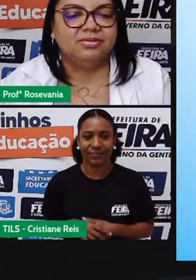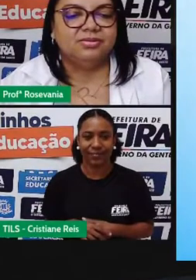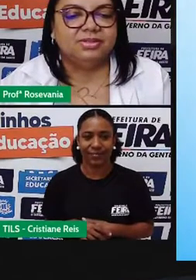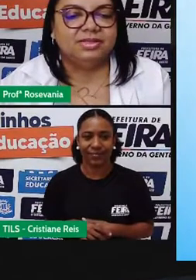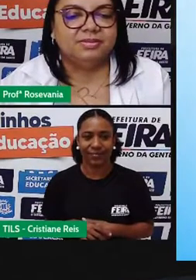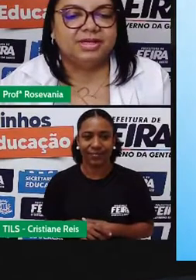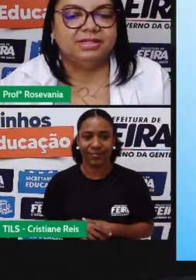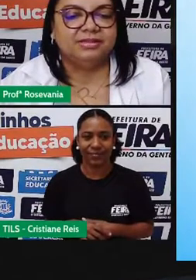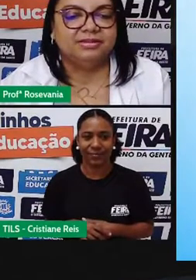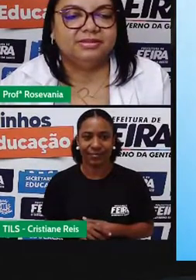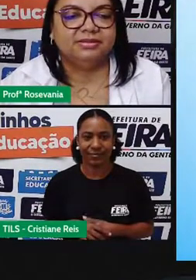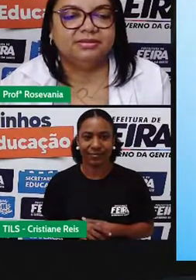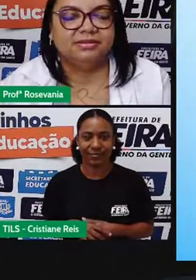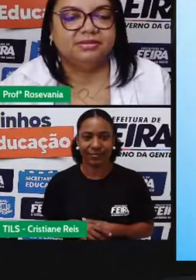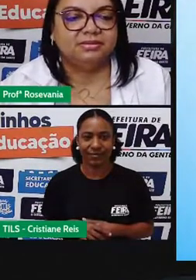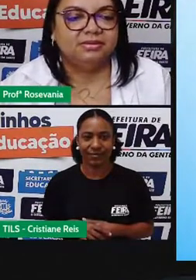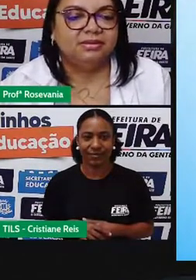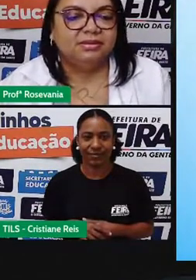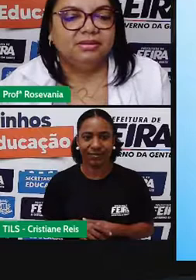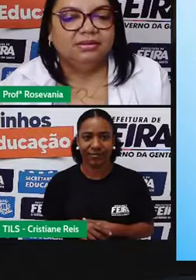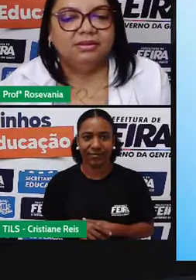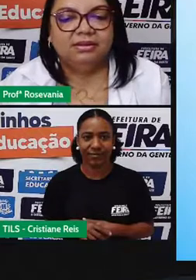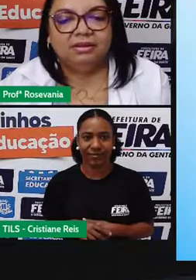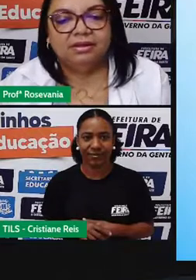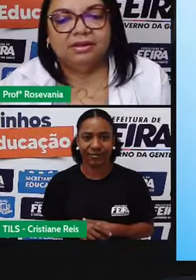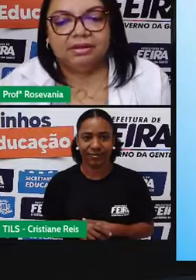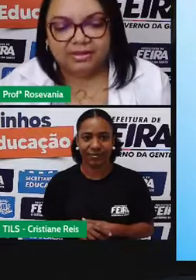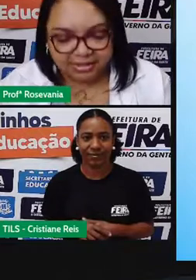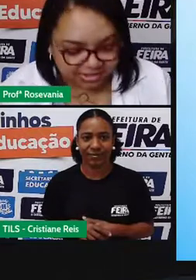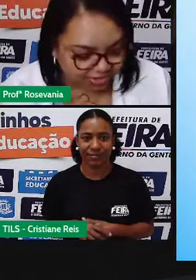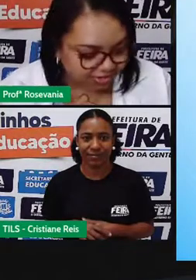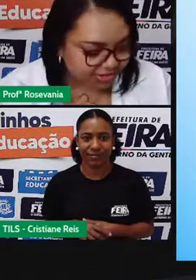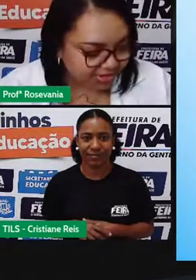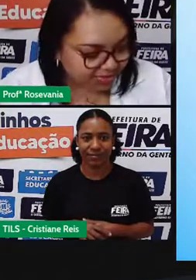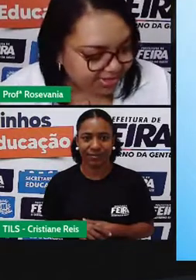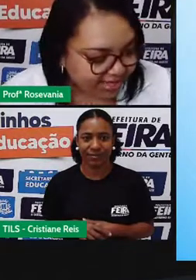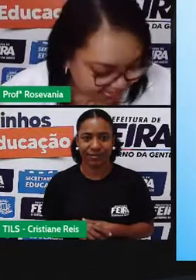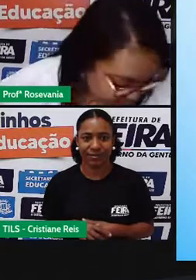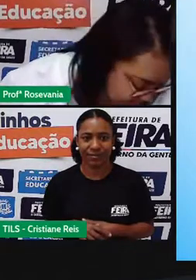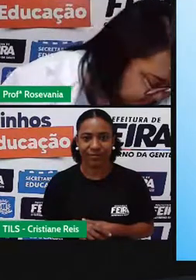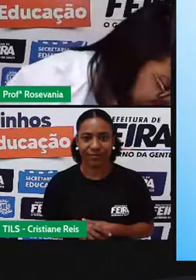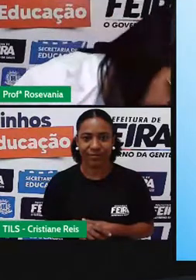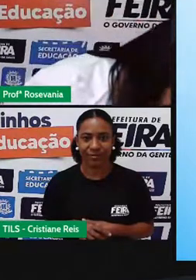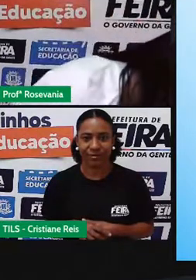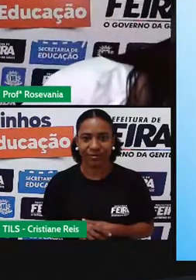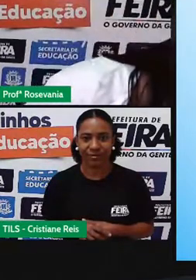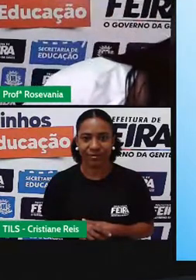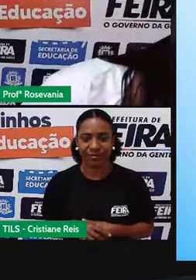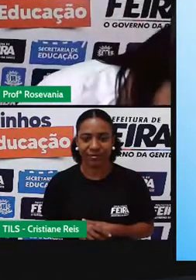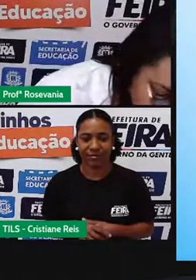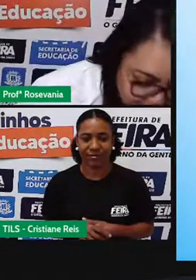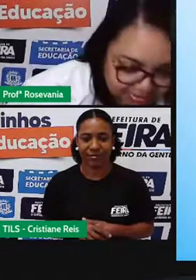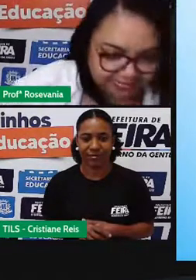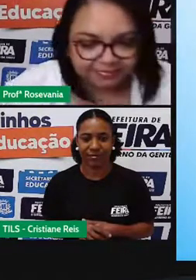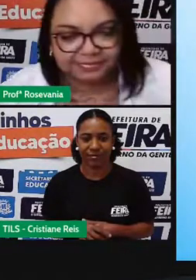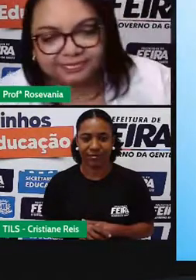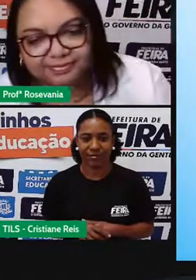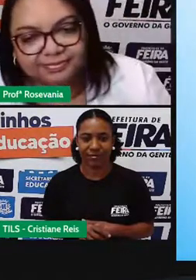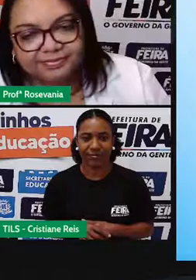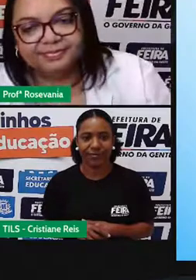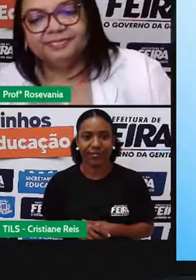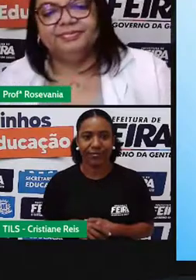Ô, teve que esperar. Conta até cinco e volta. O slide não estava na tela certa, me desculpa.